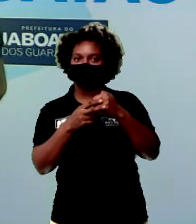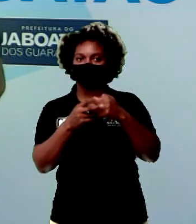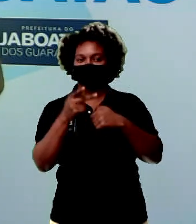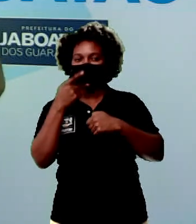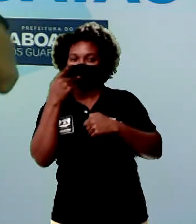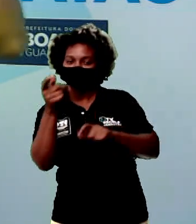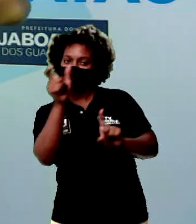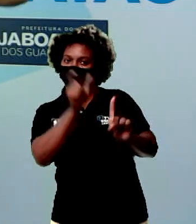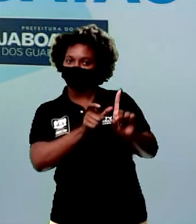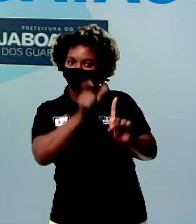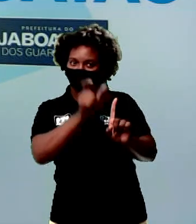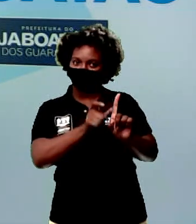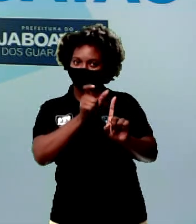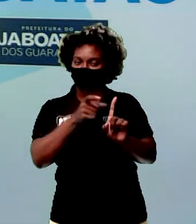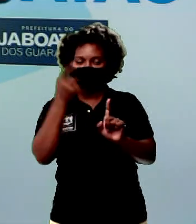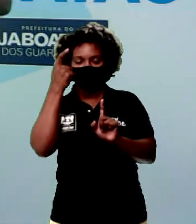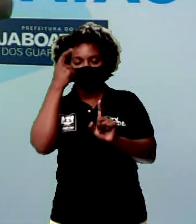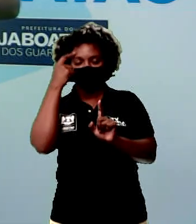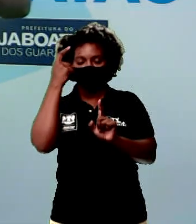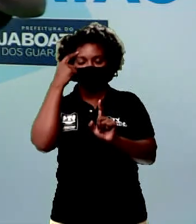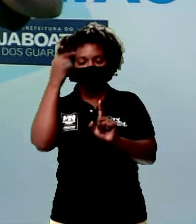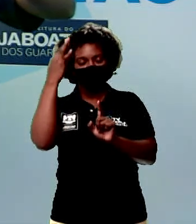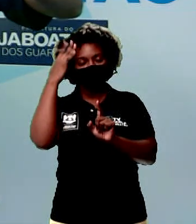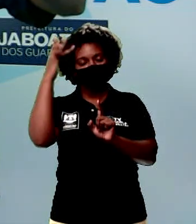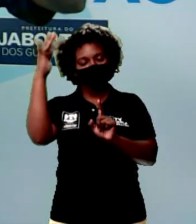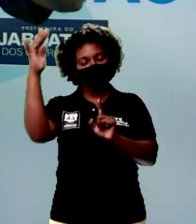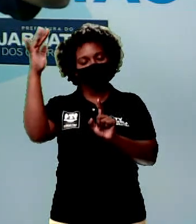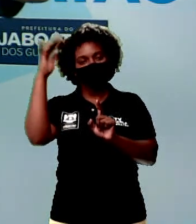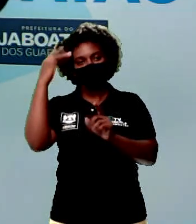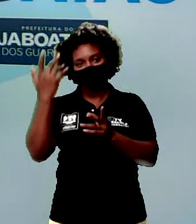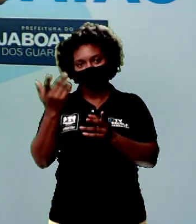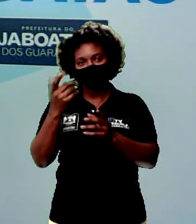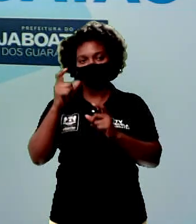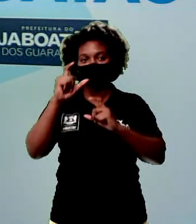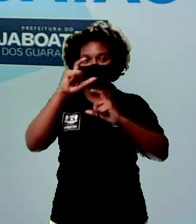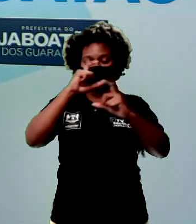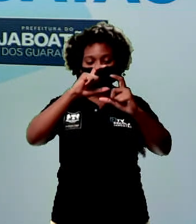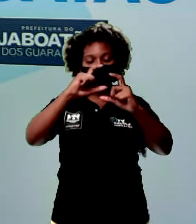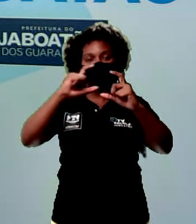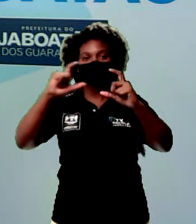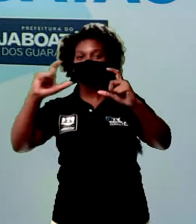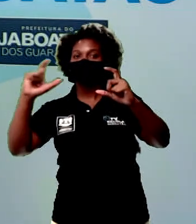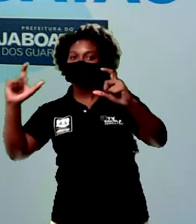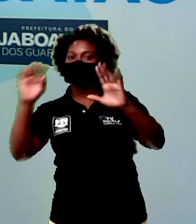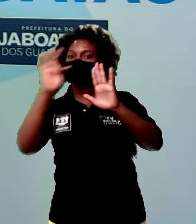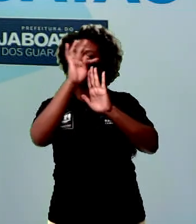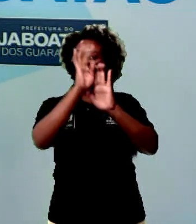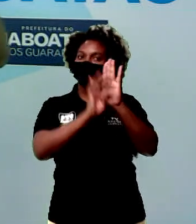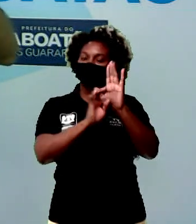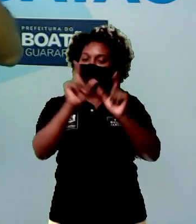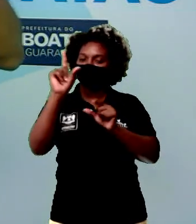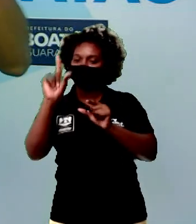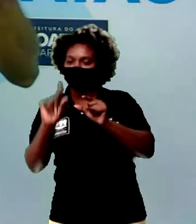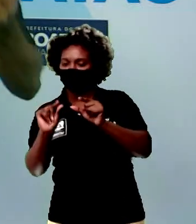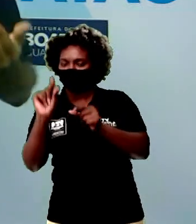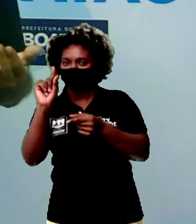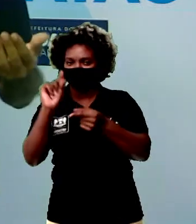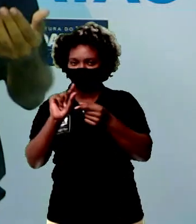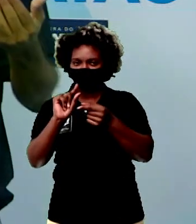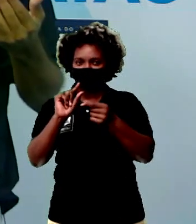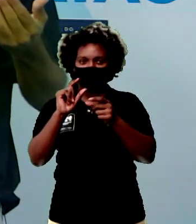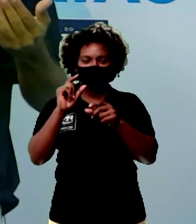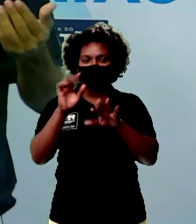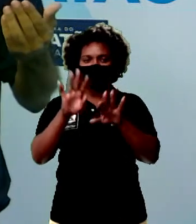personagens ou do pensamento das personagens. E a tirinha é um texto, curto, com apenas alguns